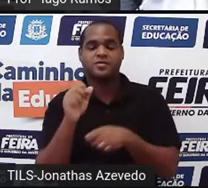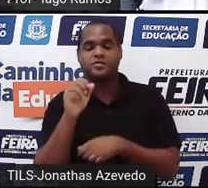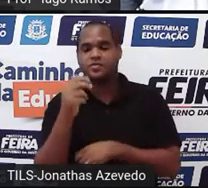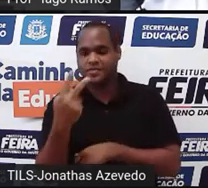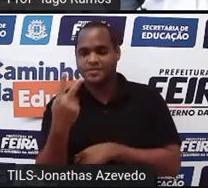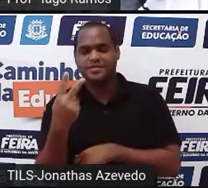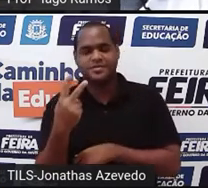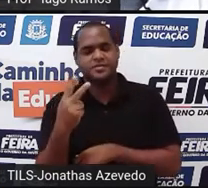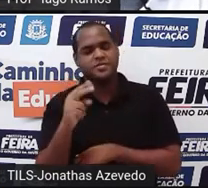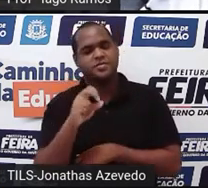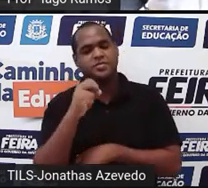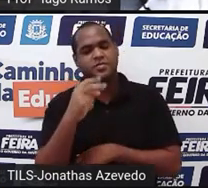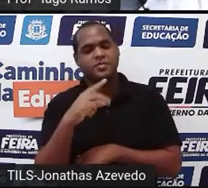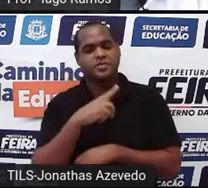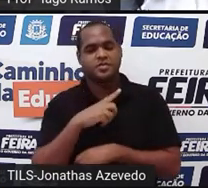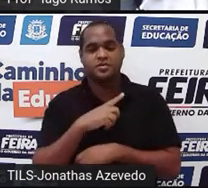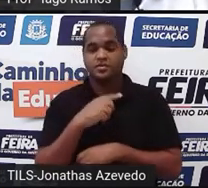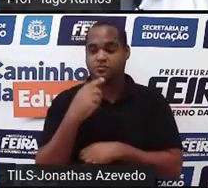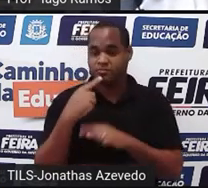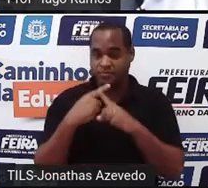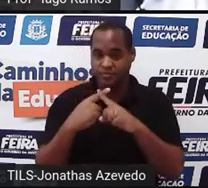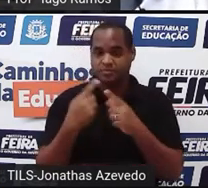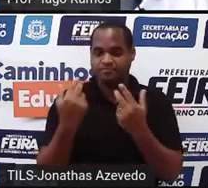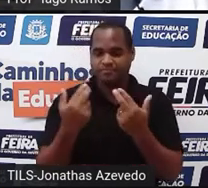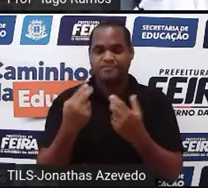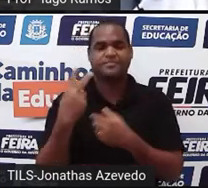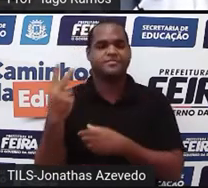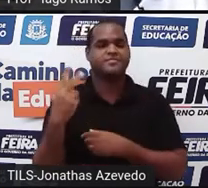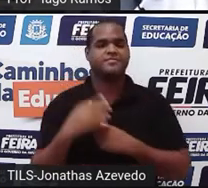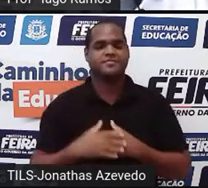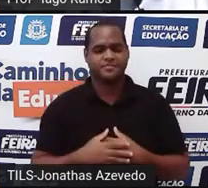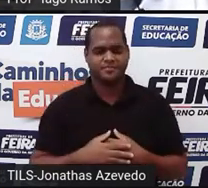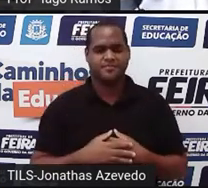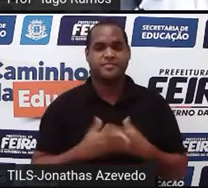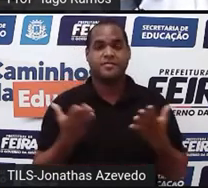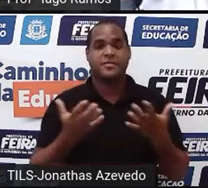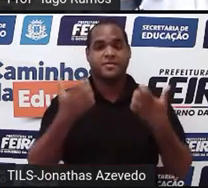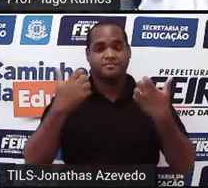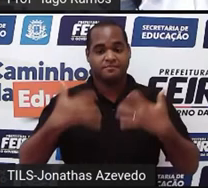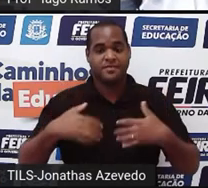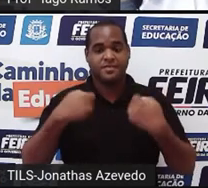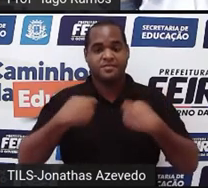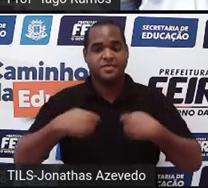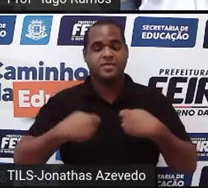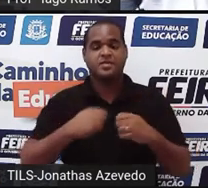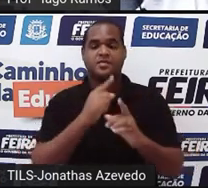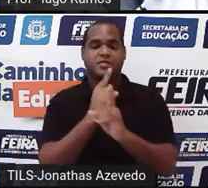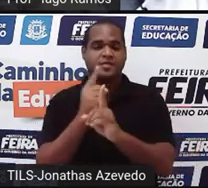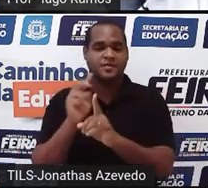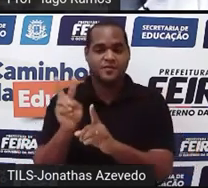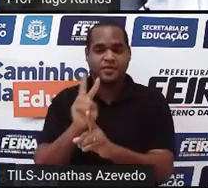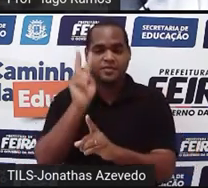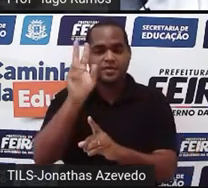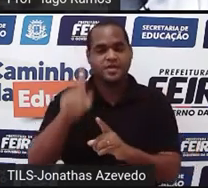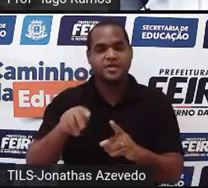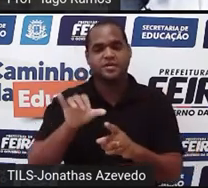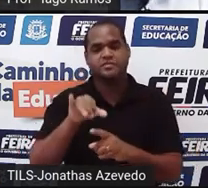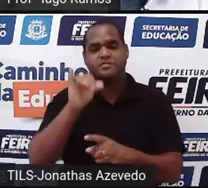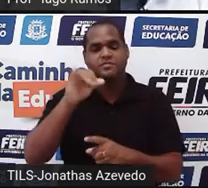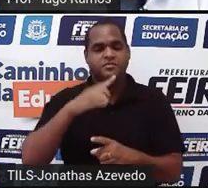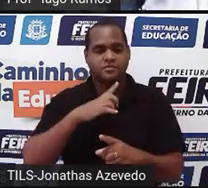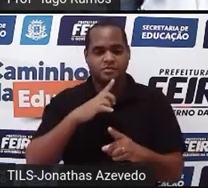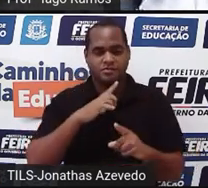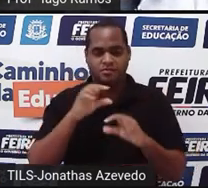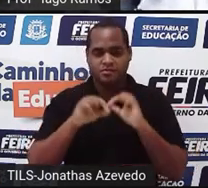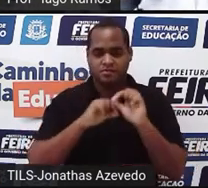Ou seja, x é igual a 2. Agora, eu preciso encontrar o valor do y. Eu pego esse x que está